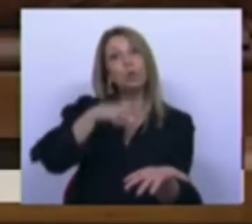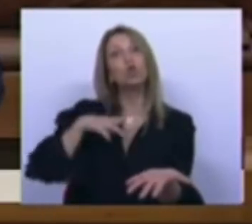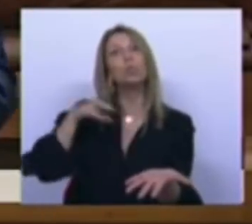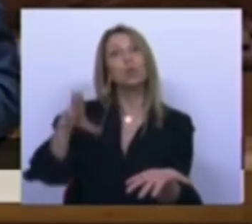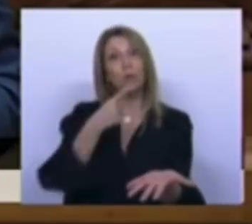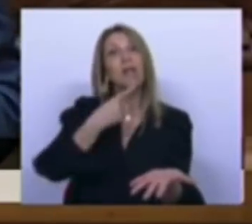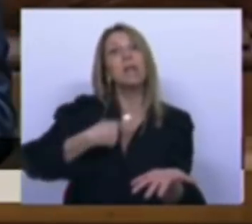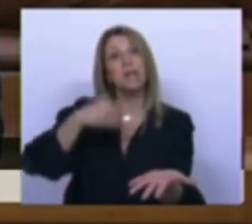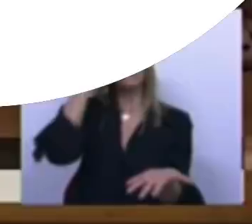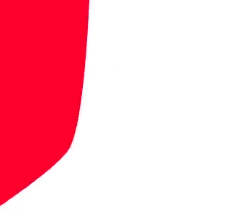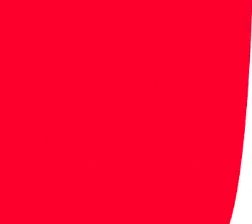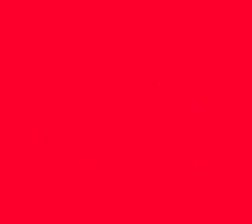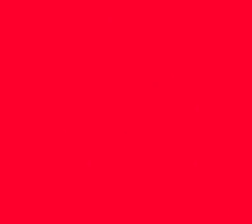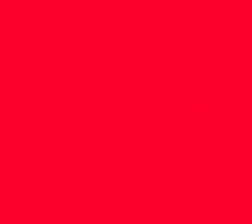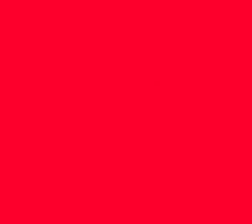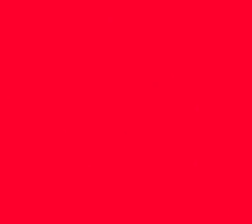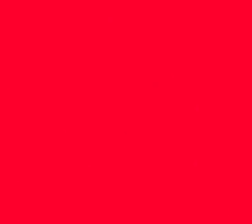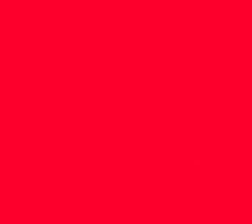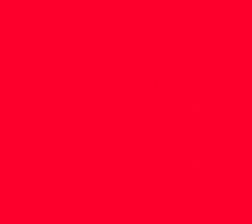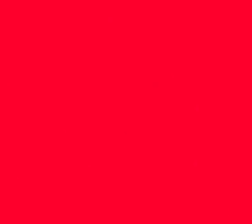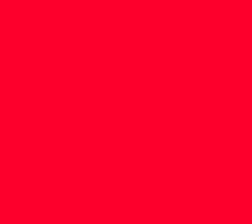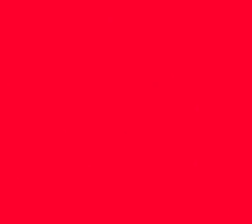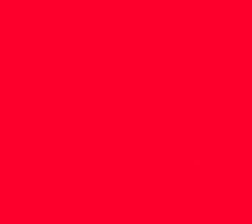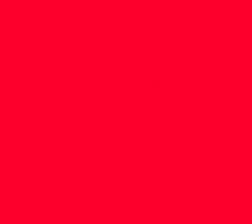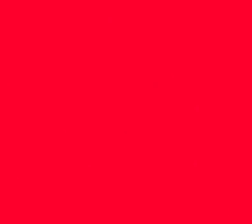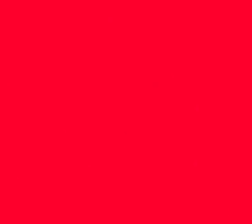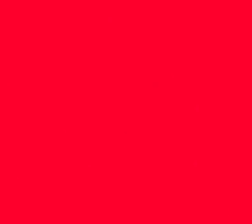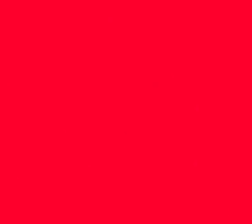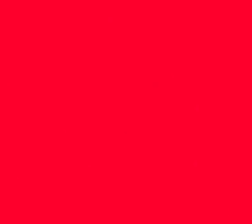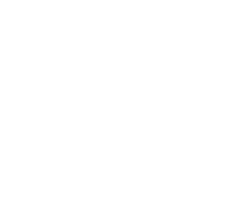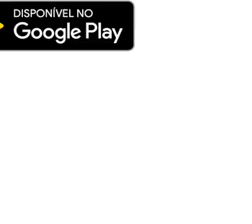na avaliação que fizemos. Disse. Disse.